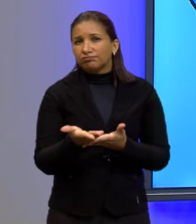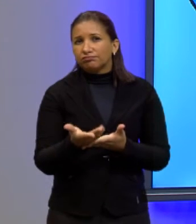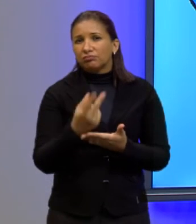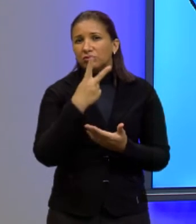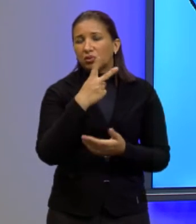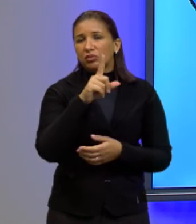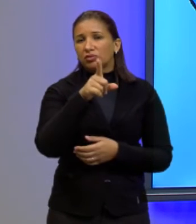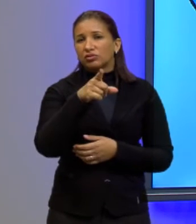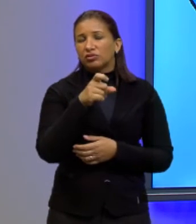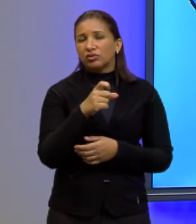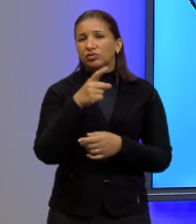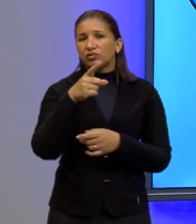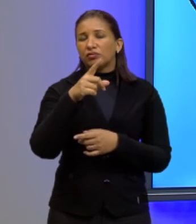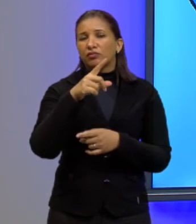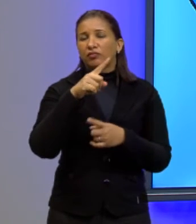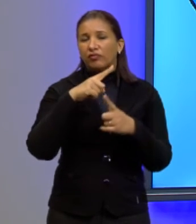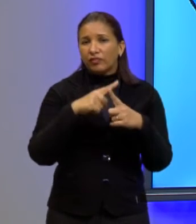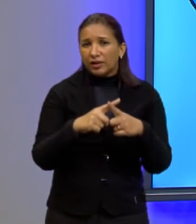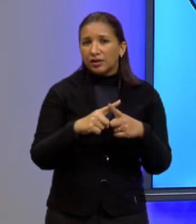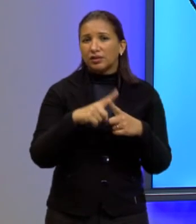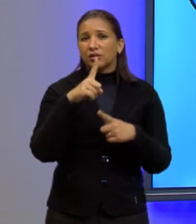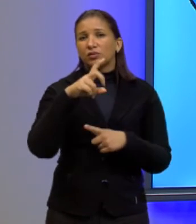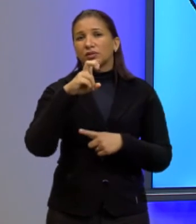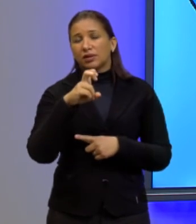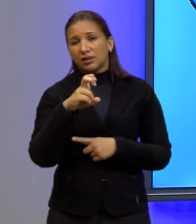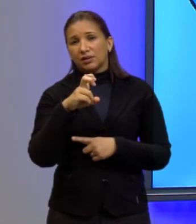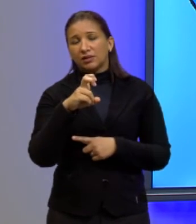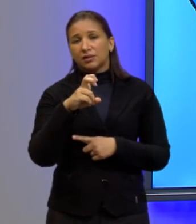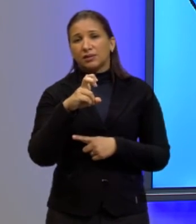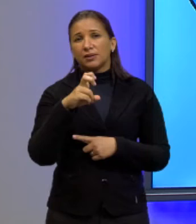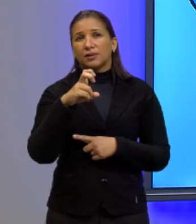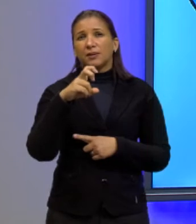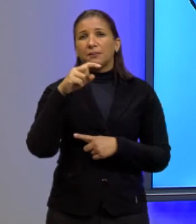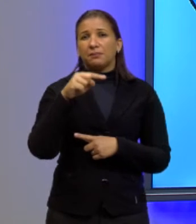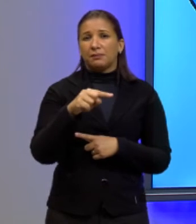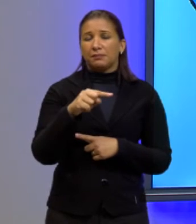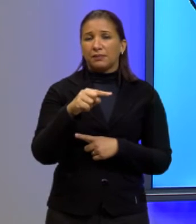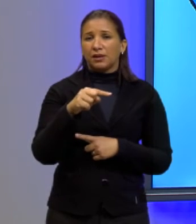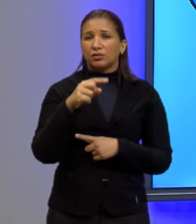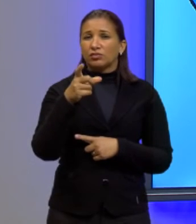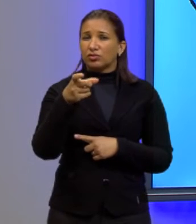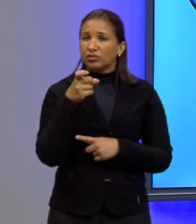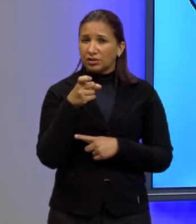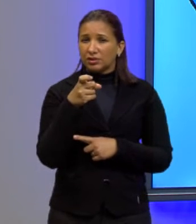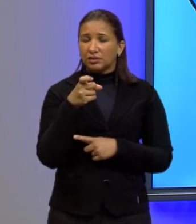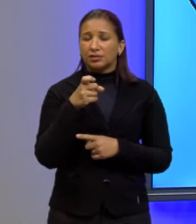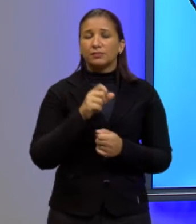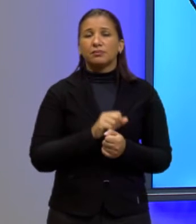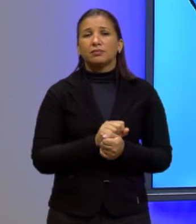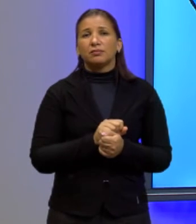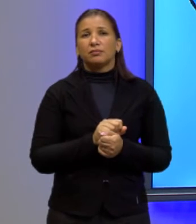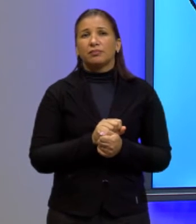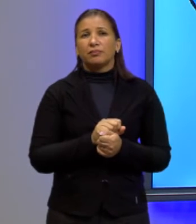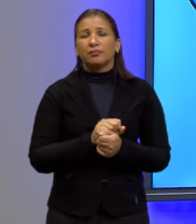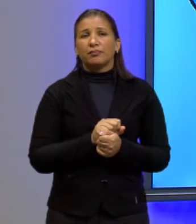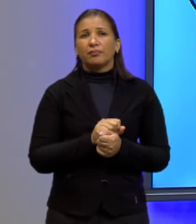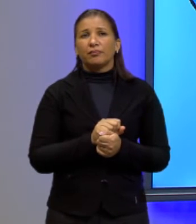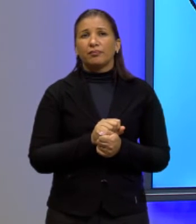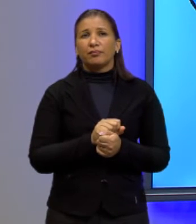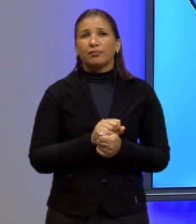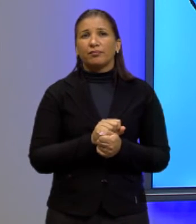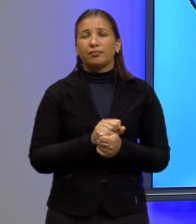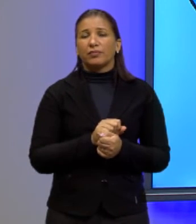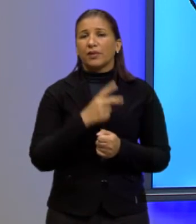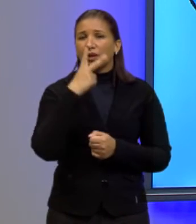2x vezes os 15 menos x que é dos passageiros que vão menos os que não vão os lugares vagos